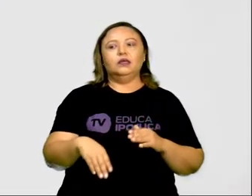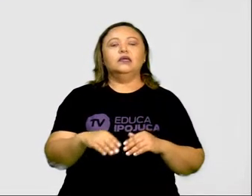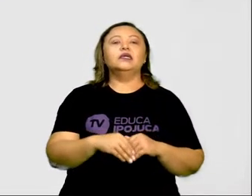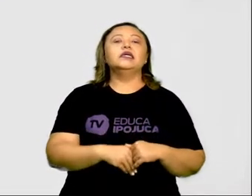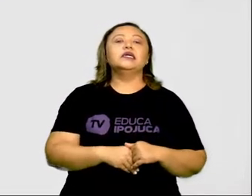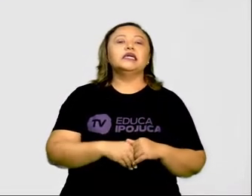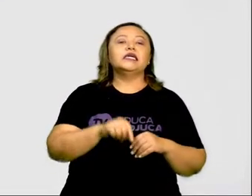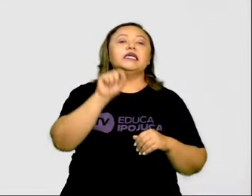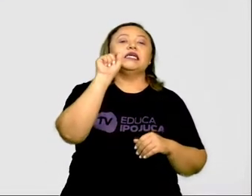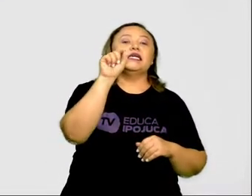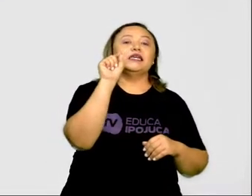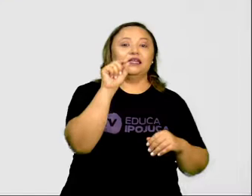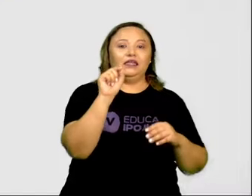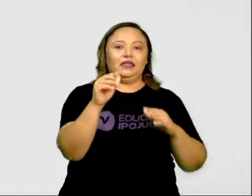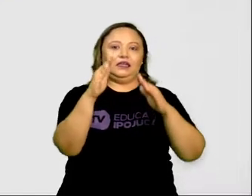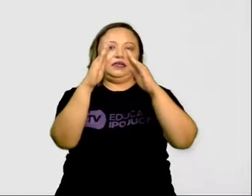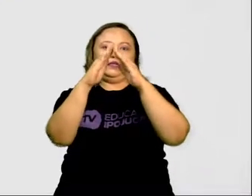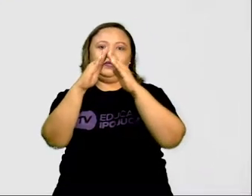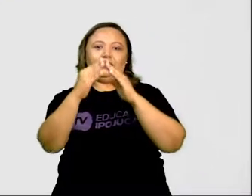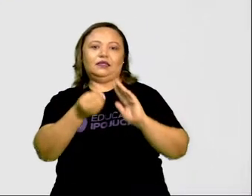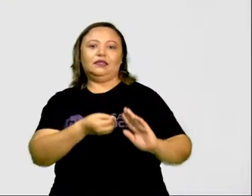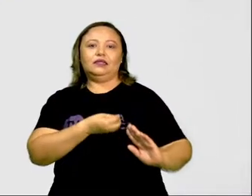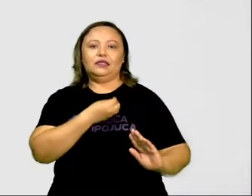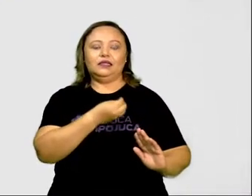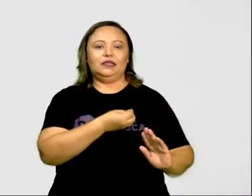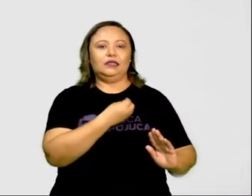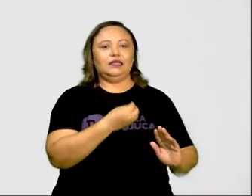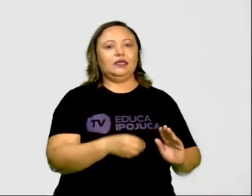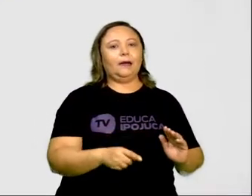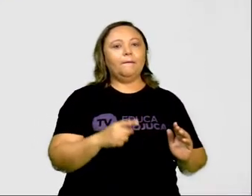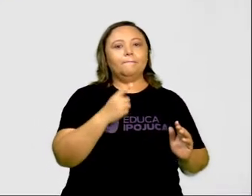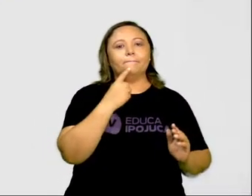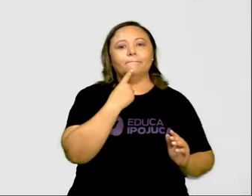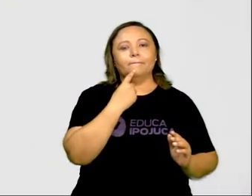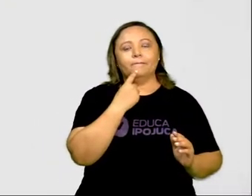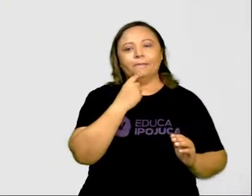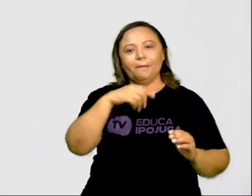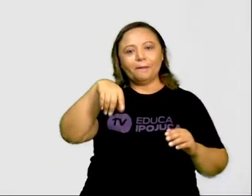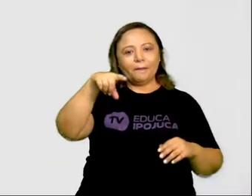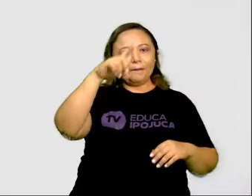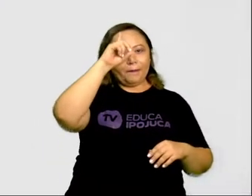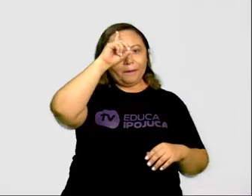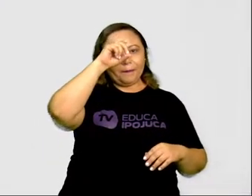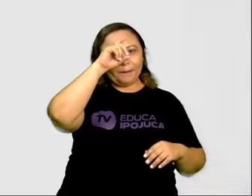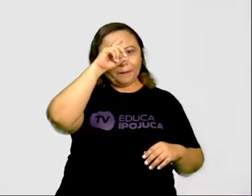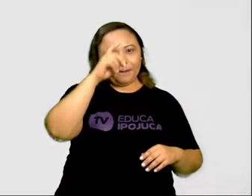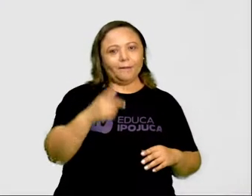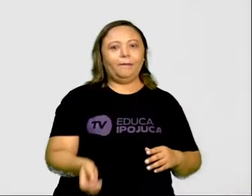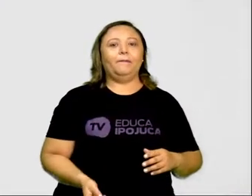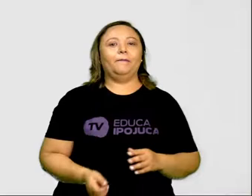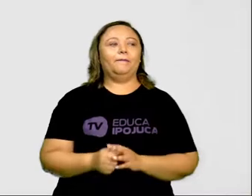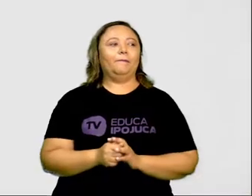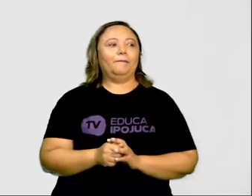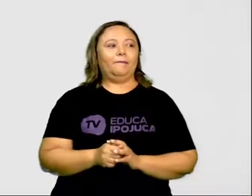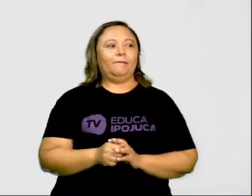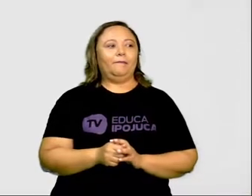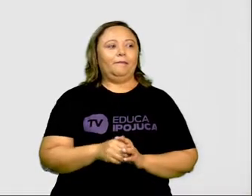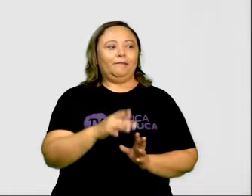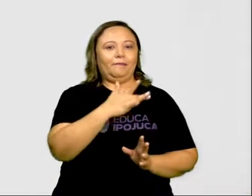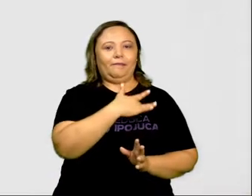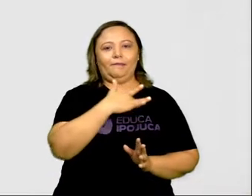posto de saúde? Bem pertinho do posto de saúde. Quem aqui mora? Fábio. Não é isso?